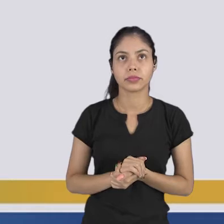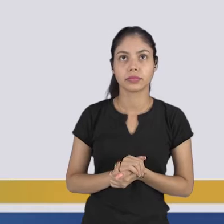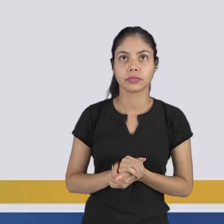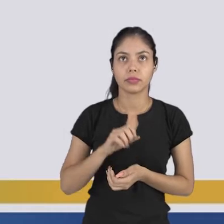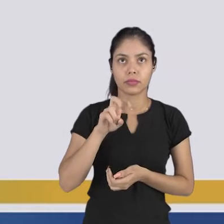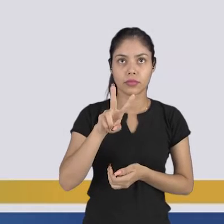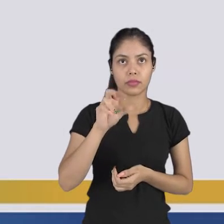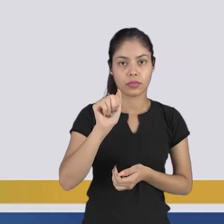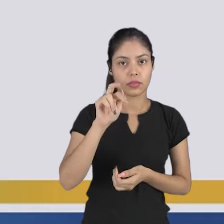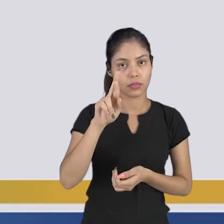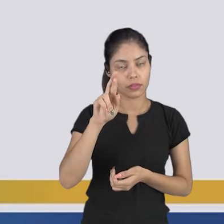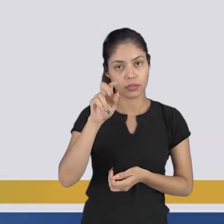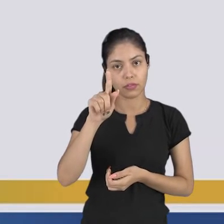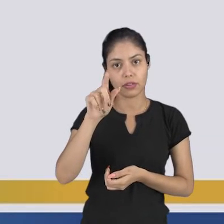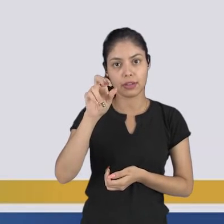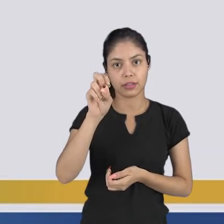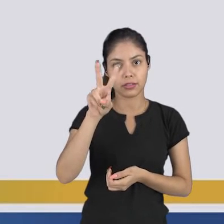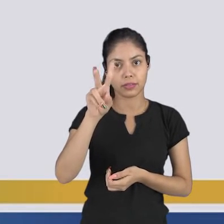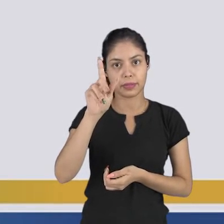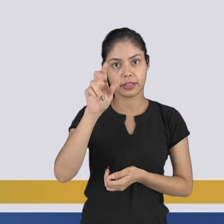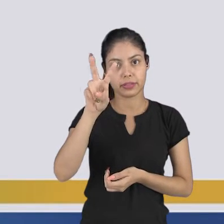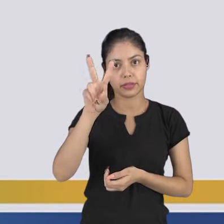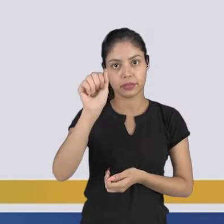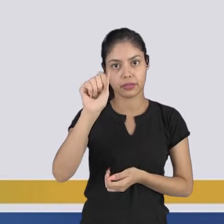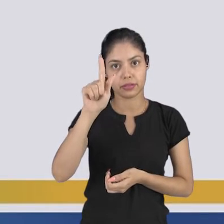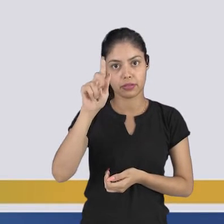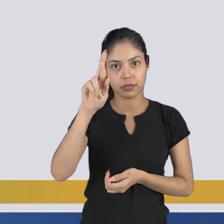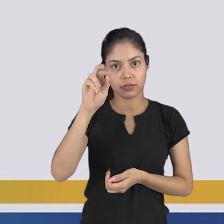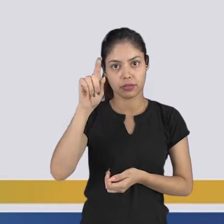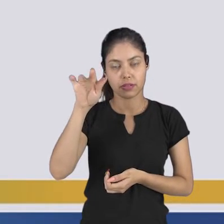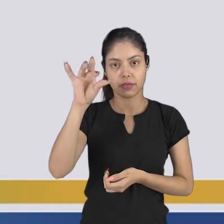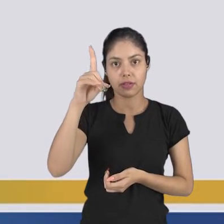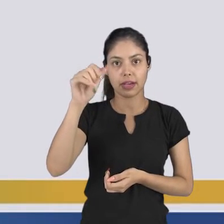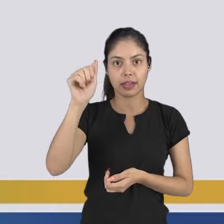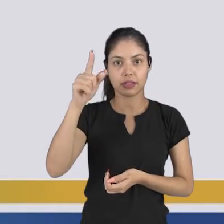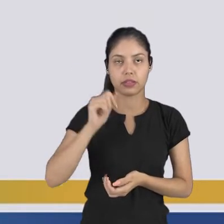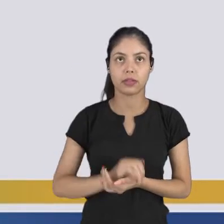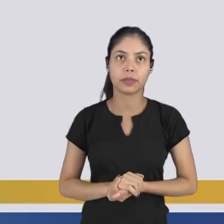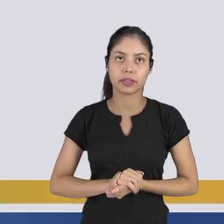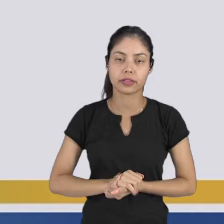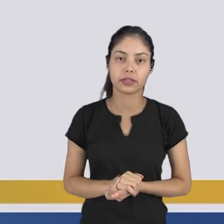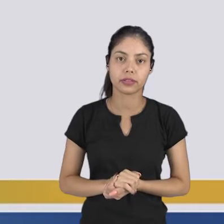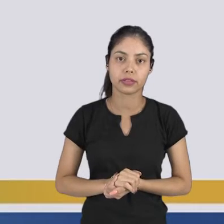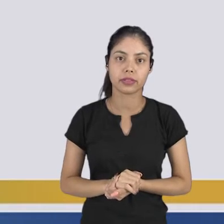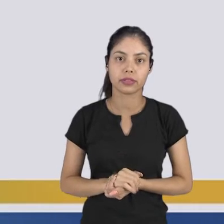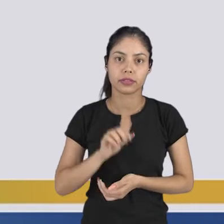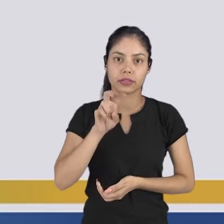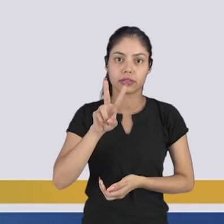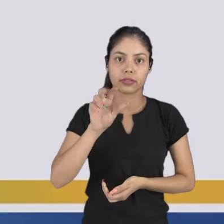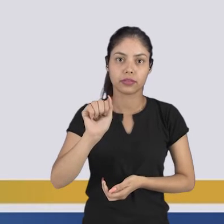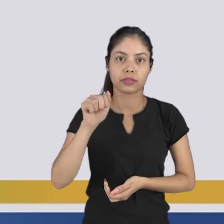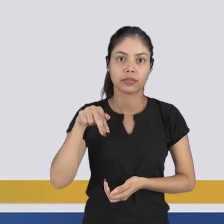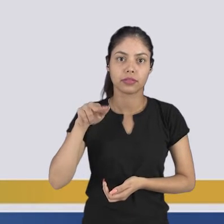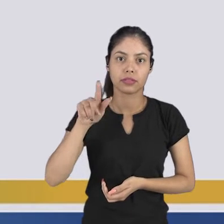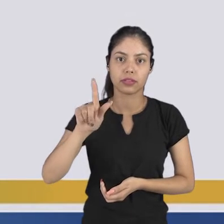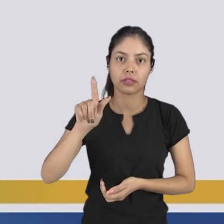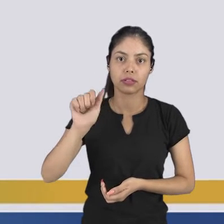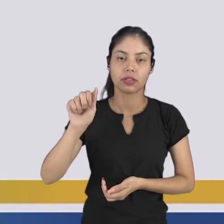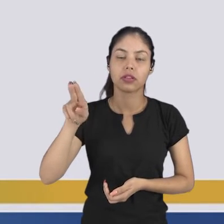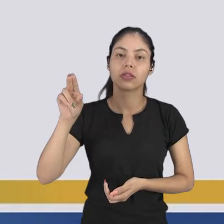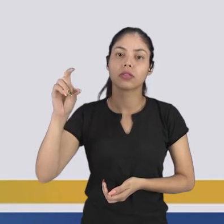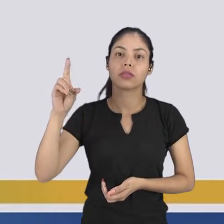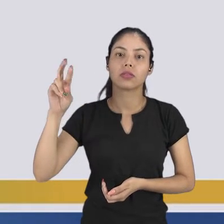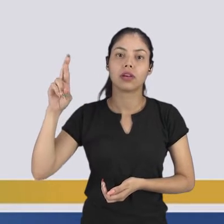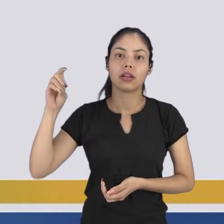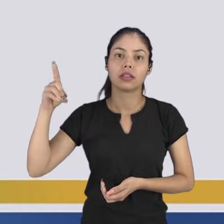Duchamp. Marcel Duchamp fez uma brincadeira com o quadro da Mona Lisa. Observe aqui, nessa tela que eu mostro para vocês,